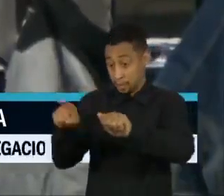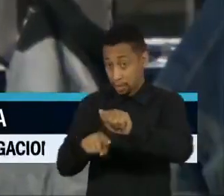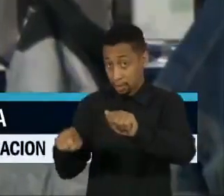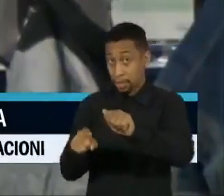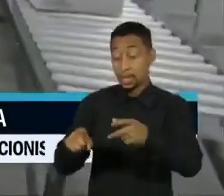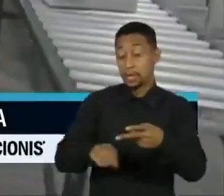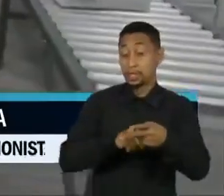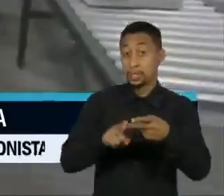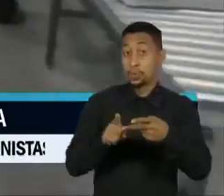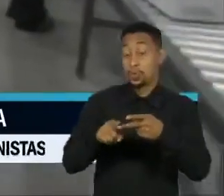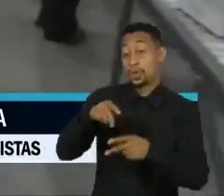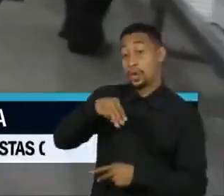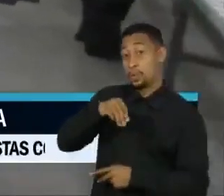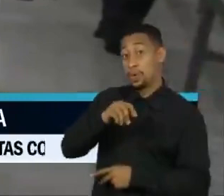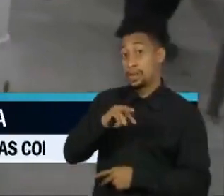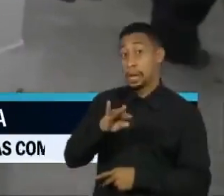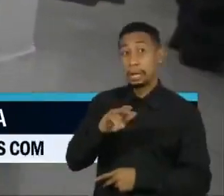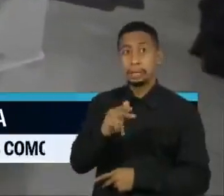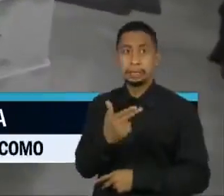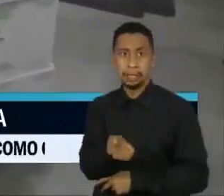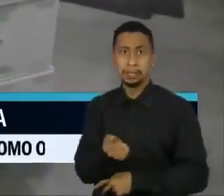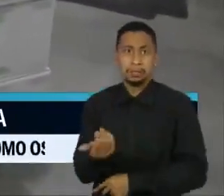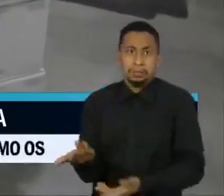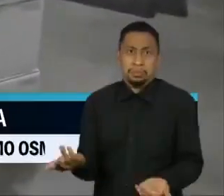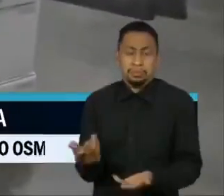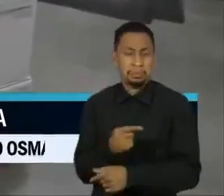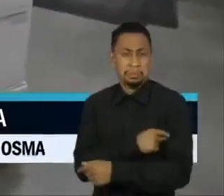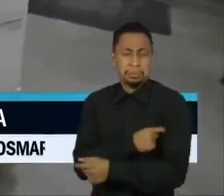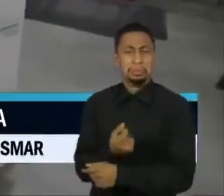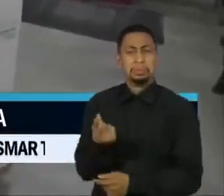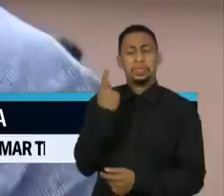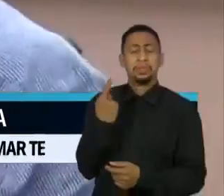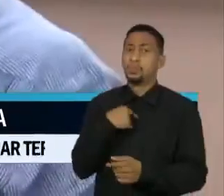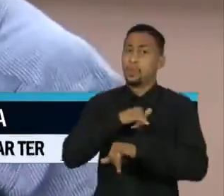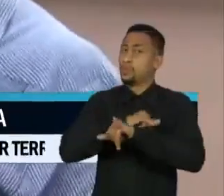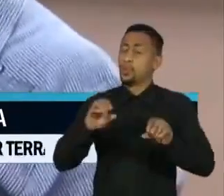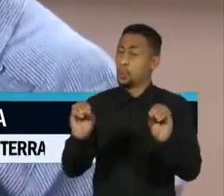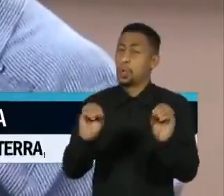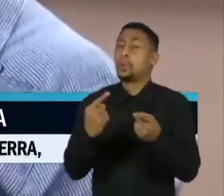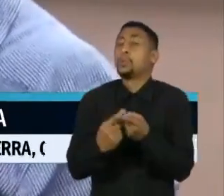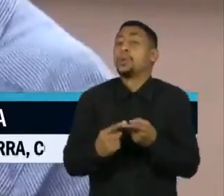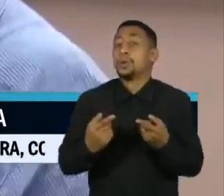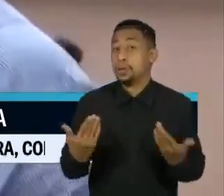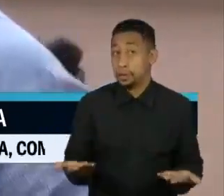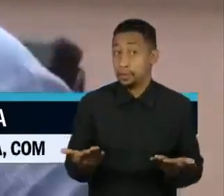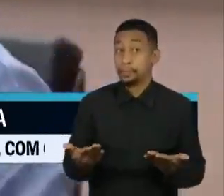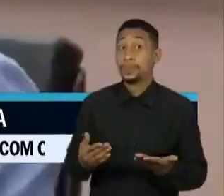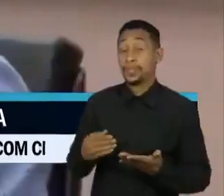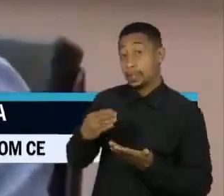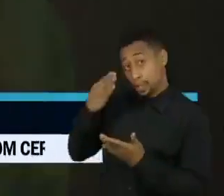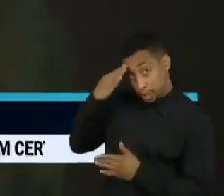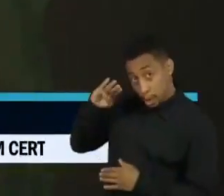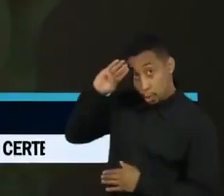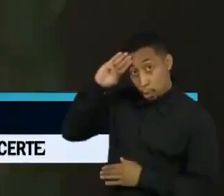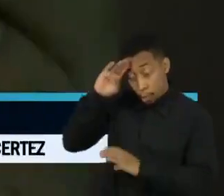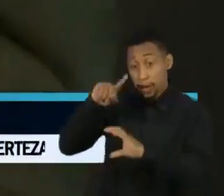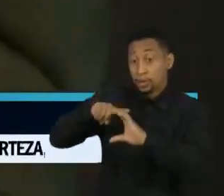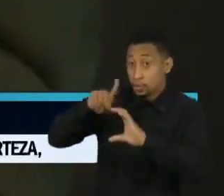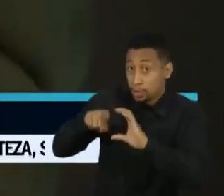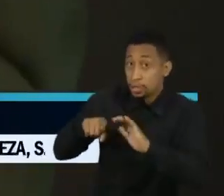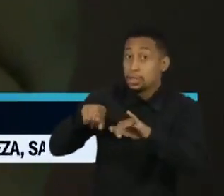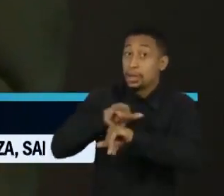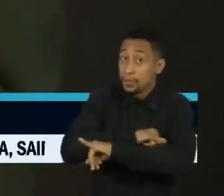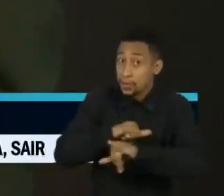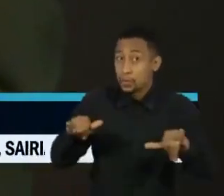autoridades não informaram o motivo da segunda dose ter sido de outro laboratório. E cientistas cubanos anunciaram que a vacina